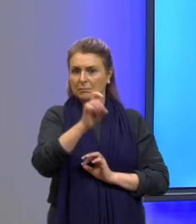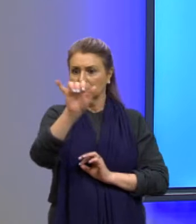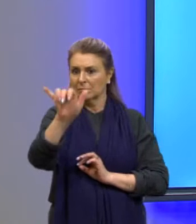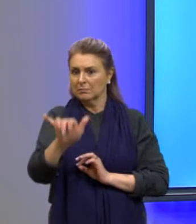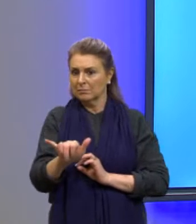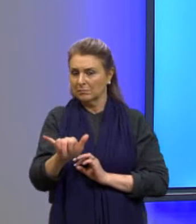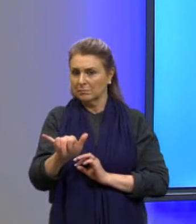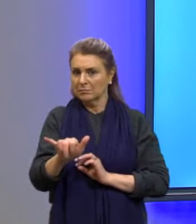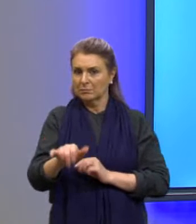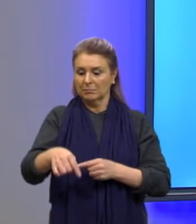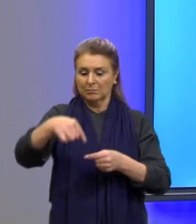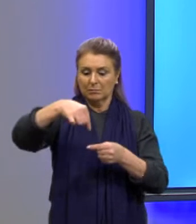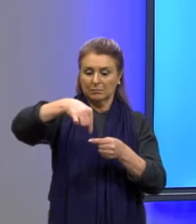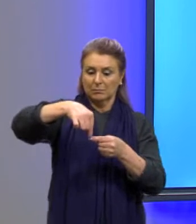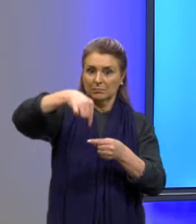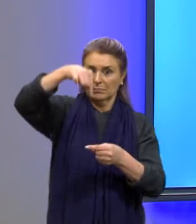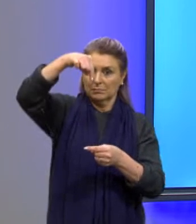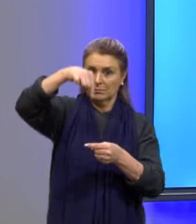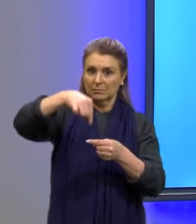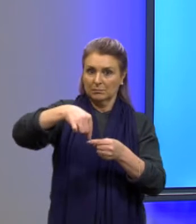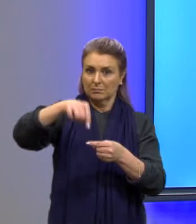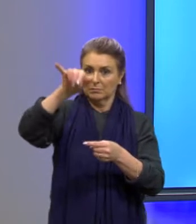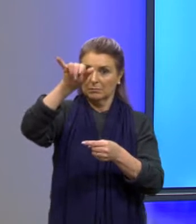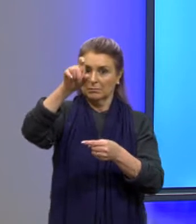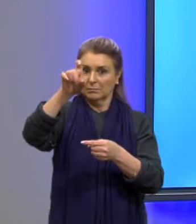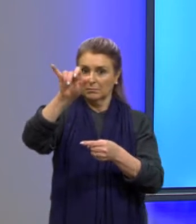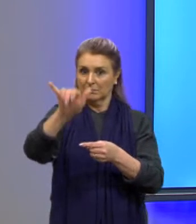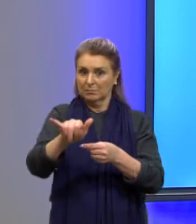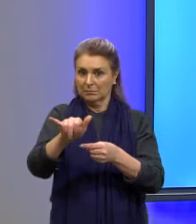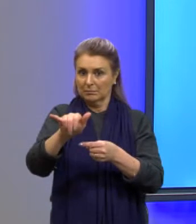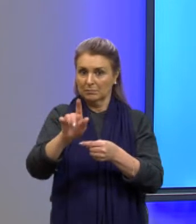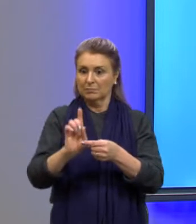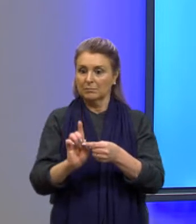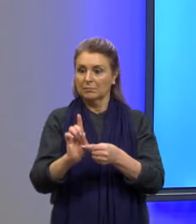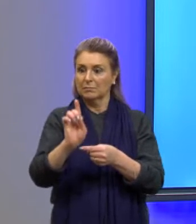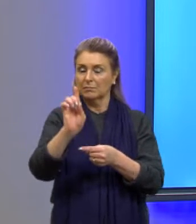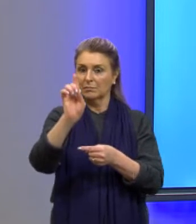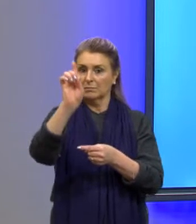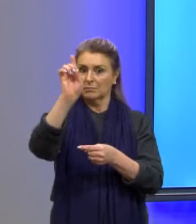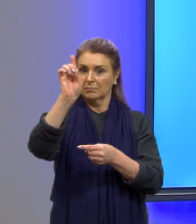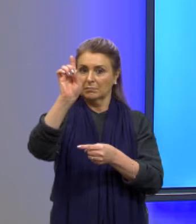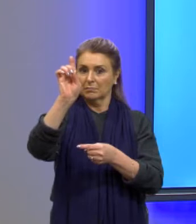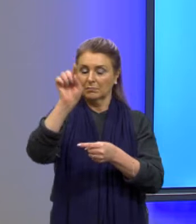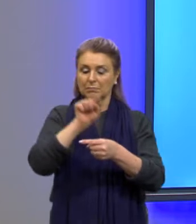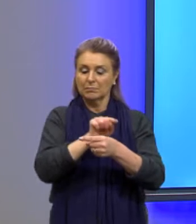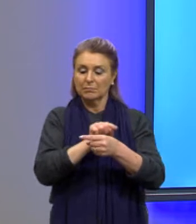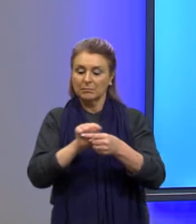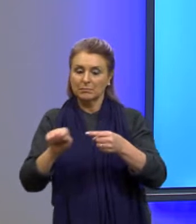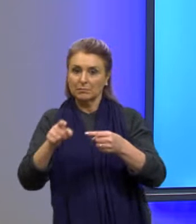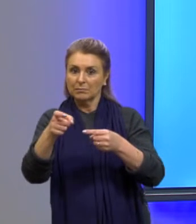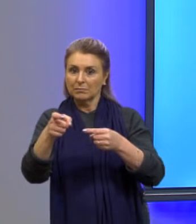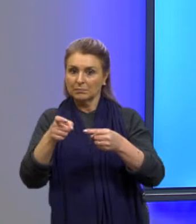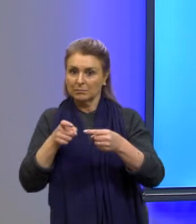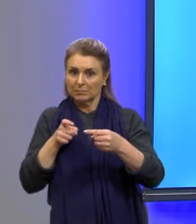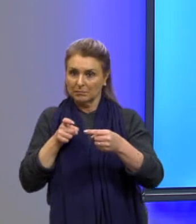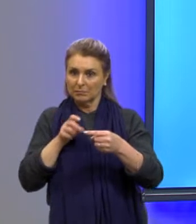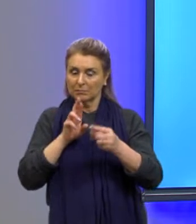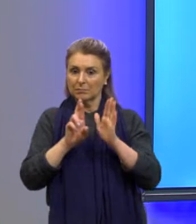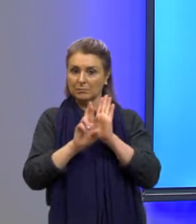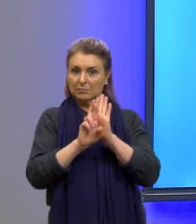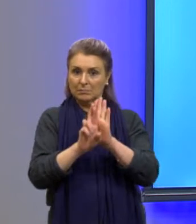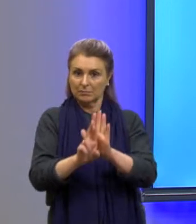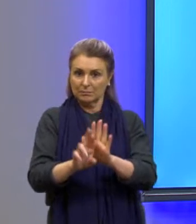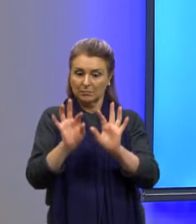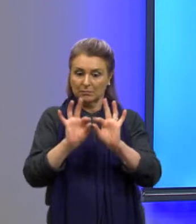no eixo vertical Y está representada a altura e no eixo horizontal X está representada a